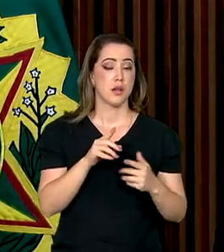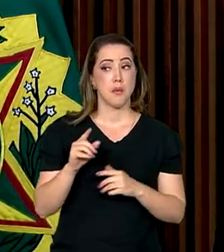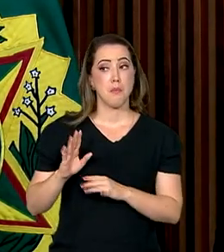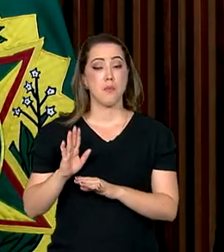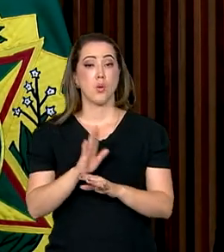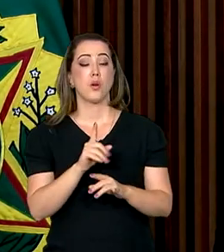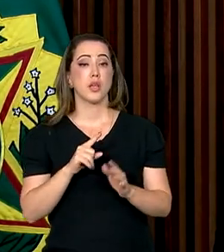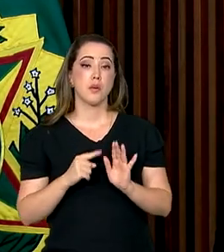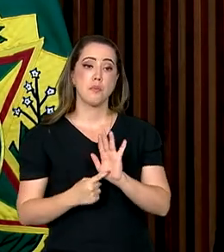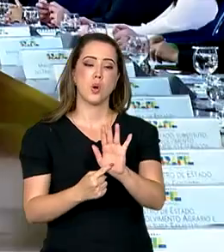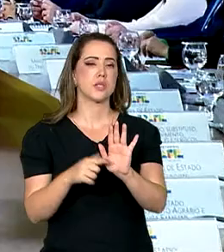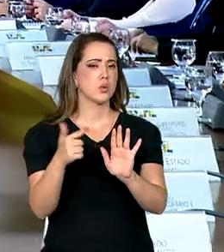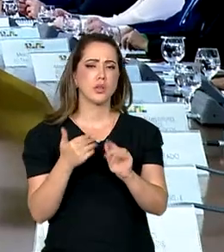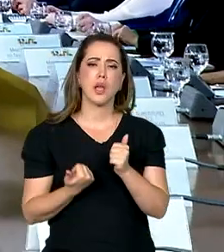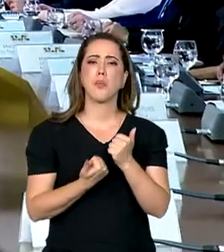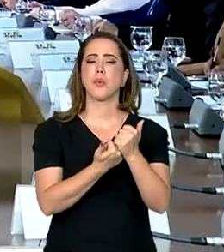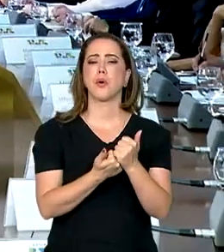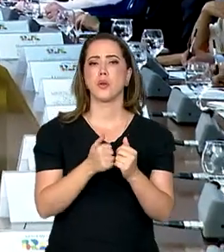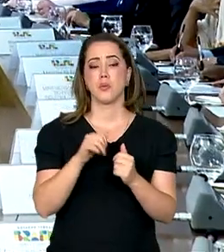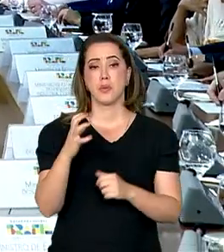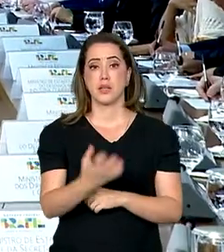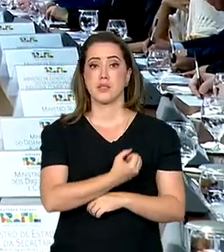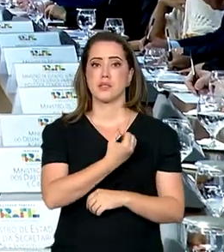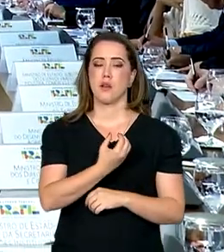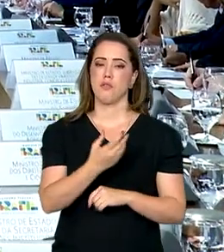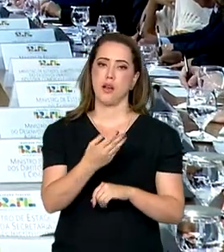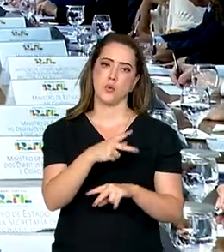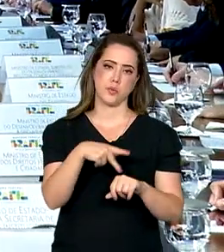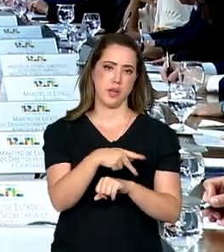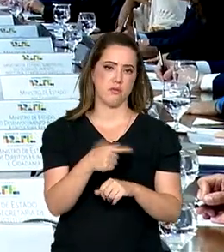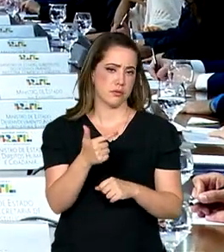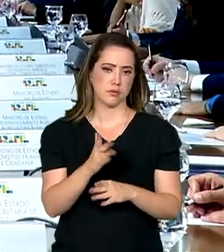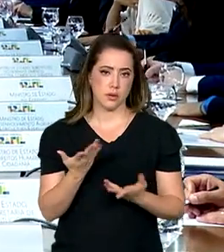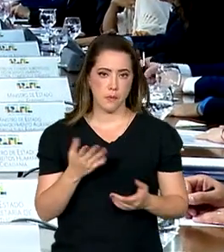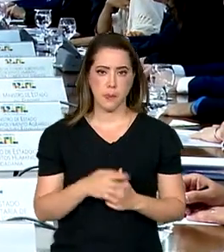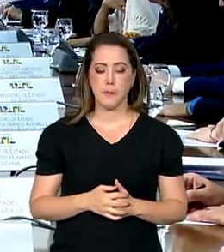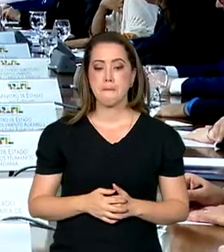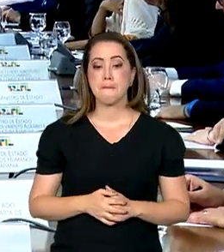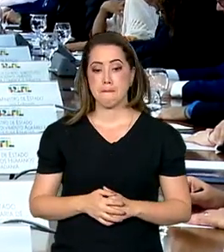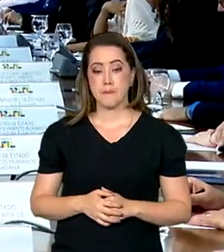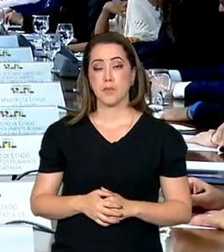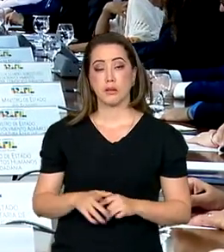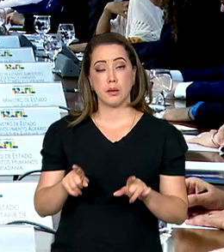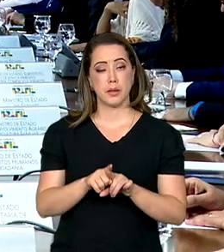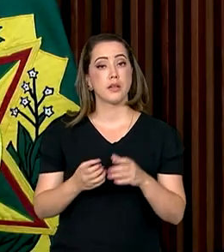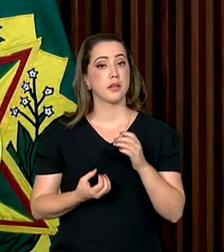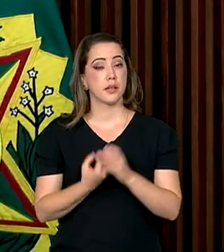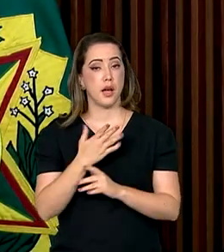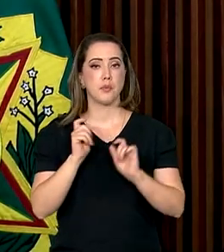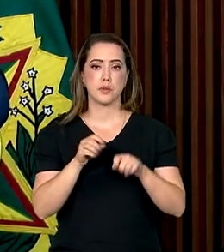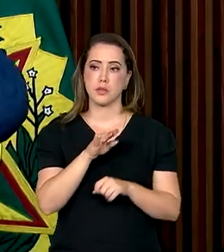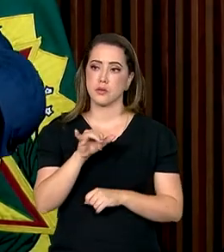para salvar a vida dos países. À frente do G20, o governo brasileiro também quer lançar uma iniciativa para a bioeconomia